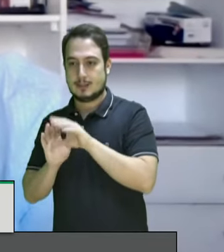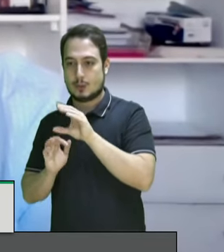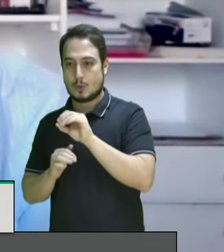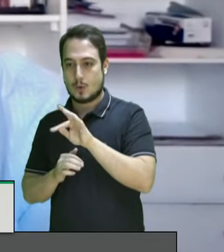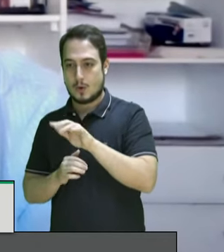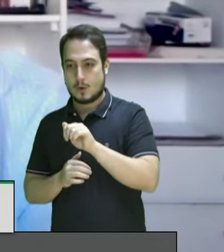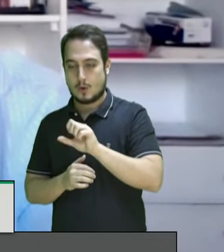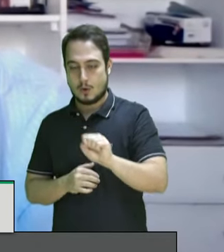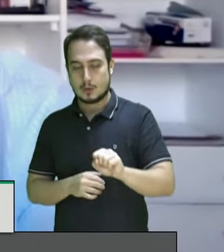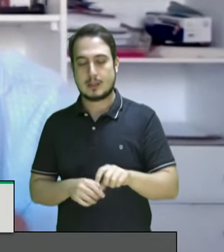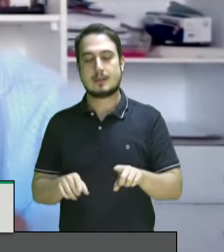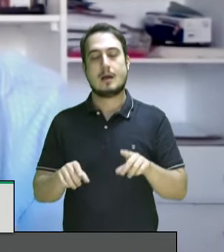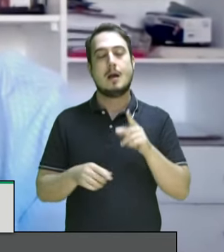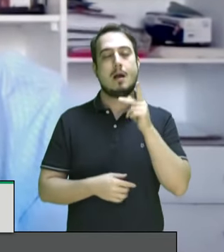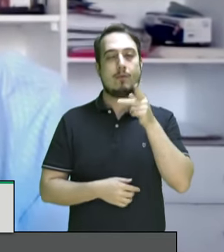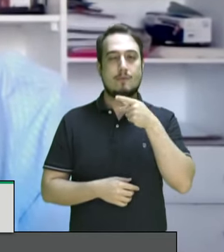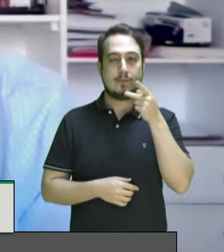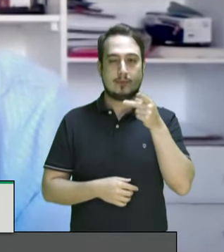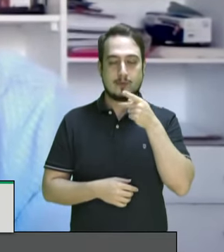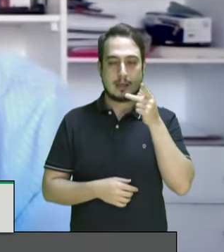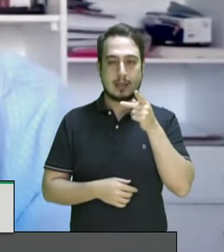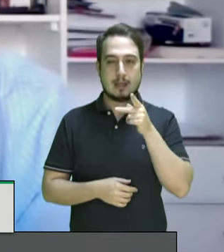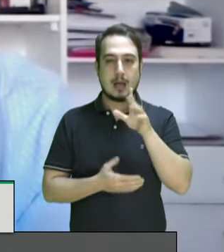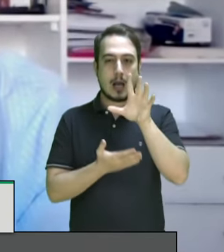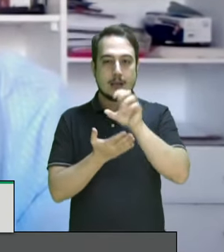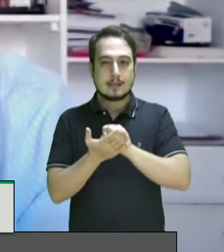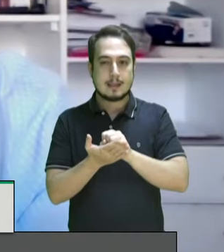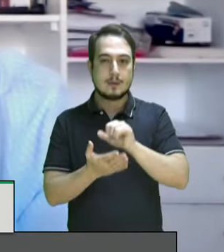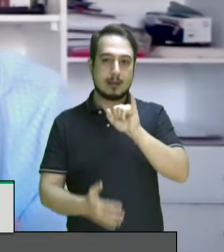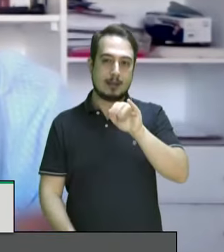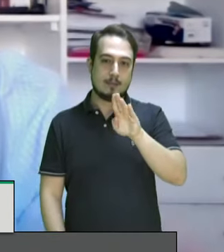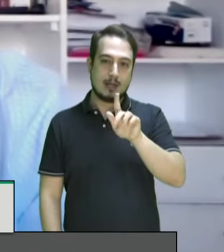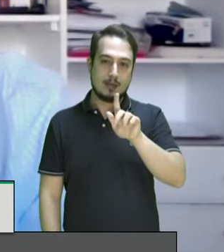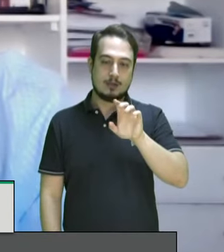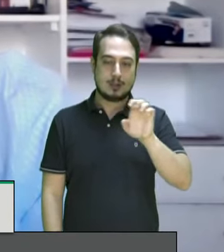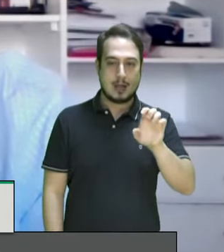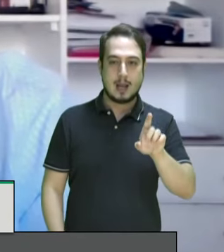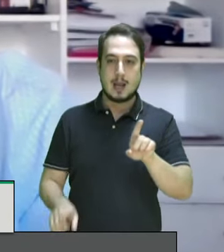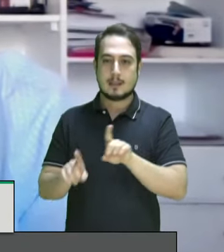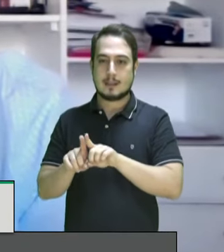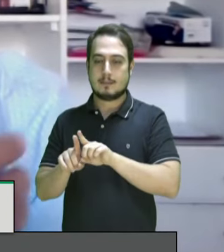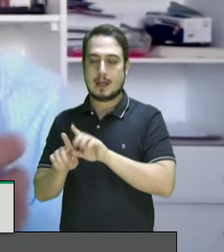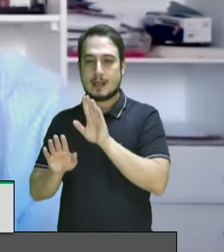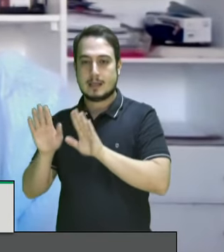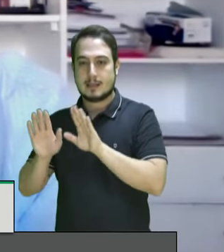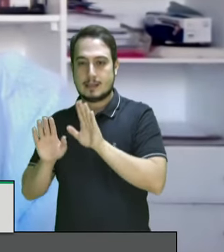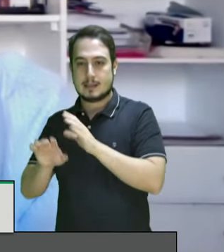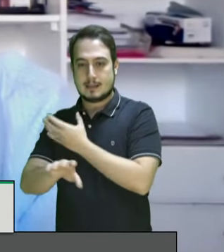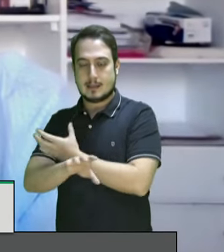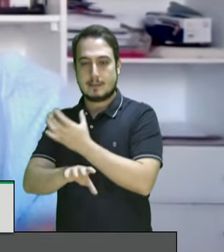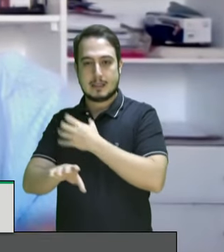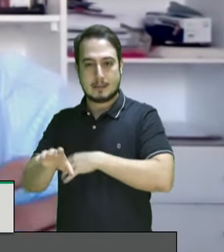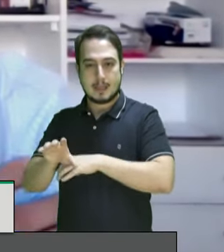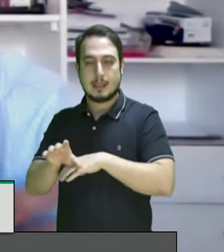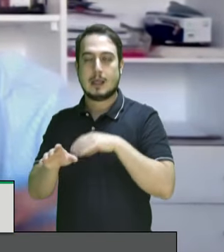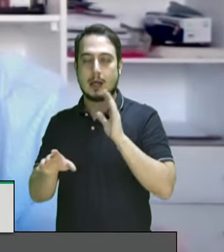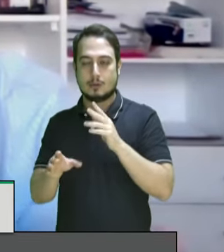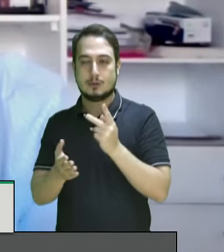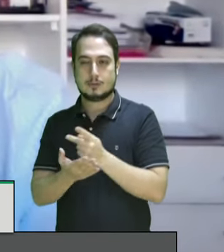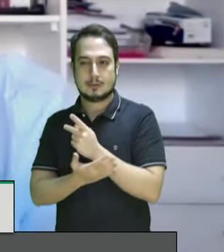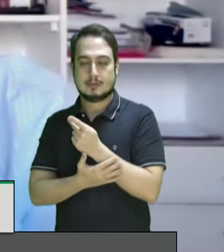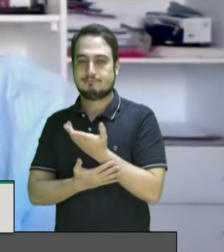falou da questão do censo do IBGE o licenciamento ambiental que foi uma pauta nessa semana uma